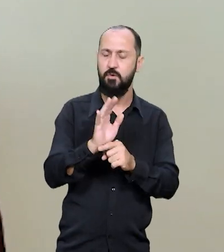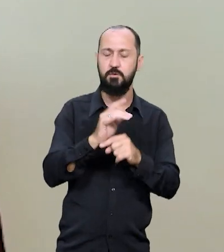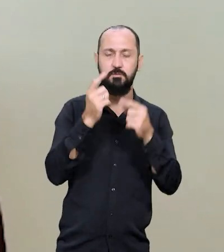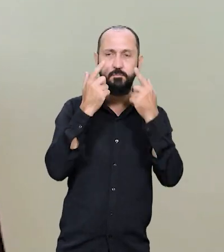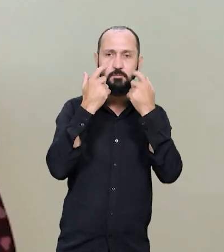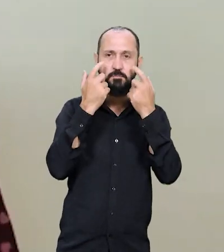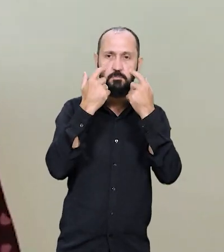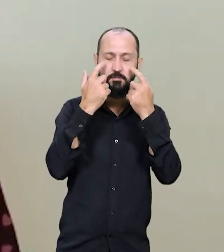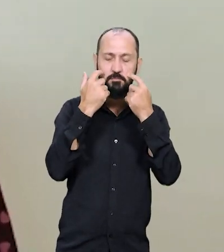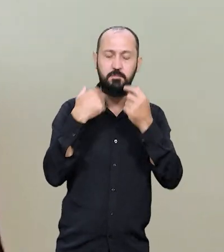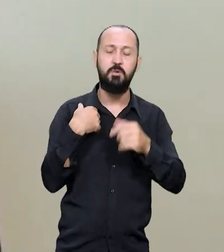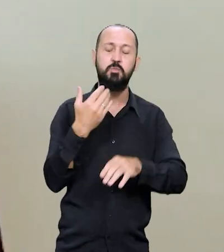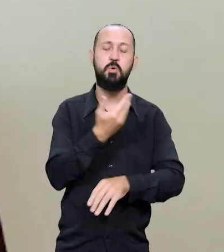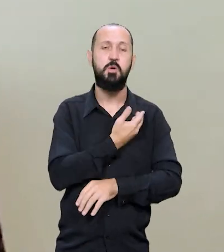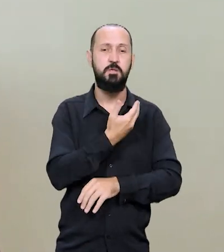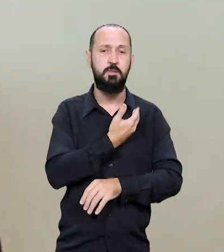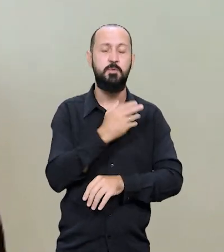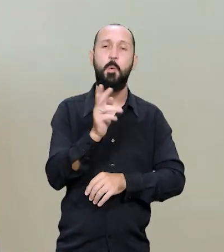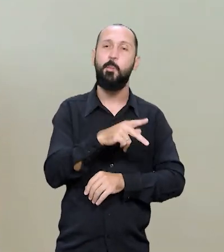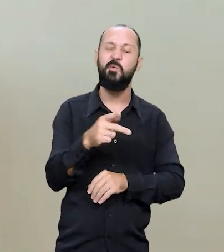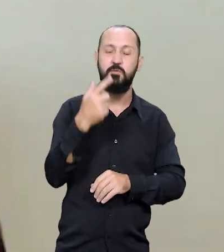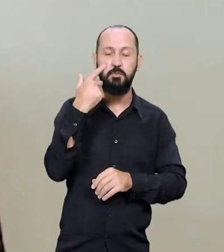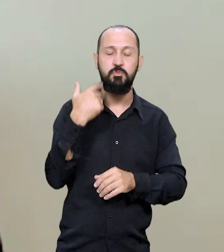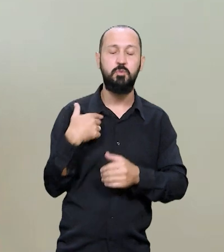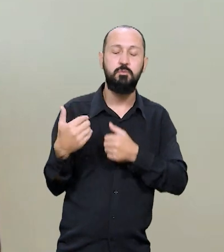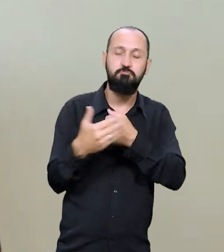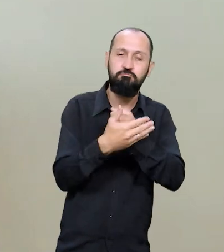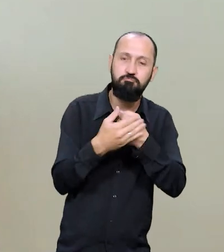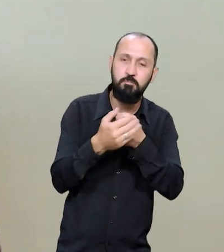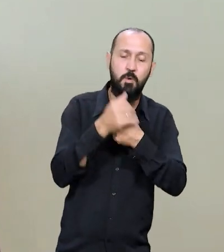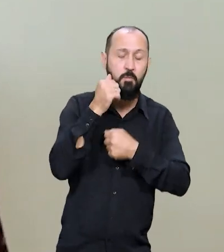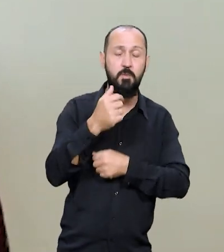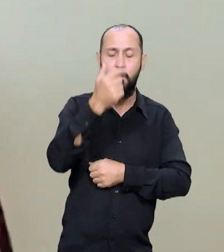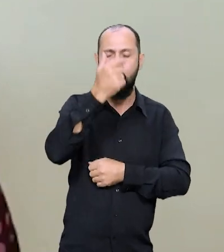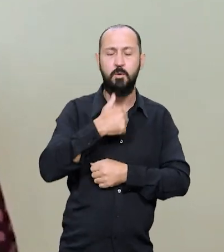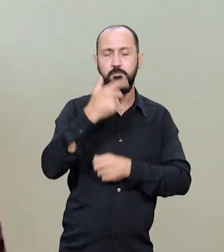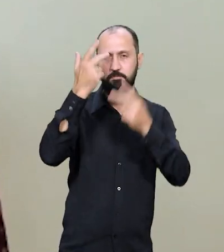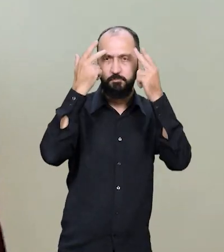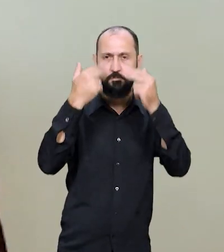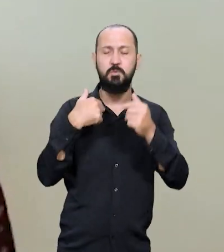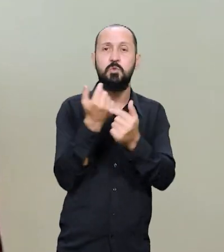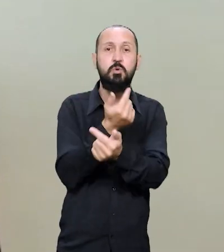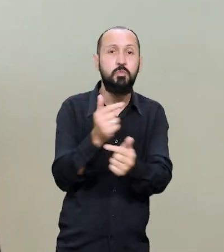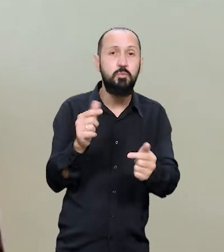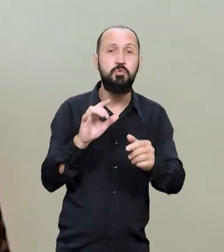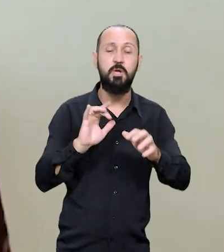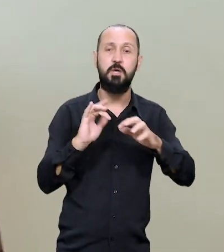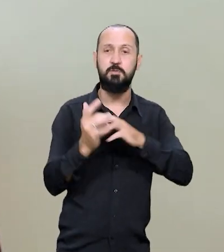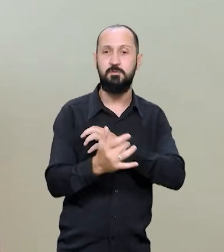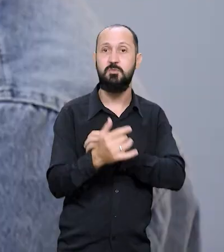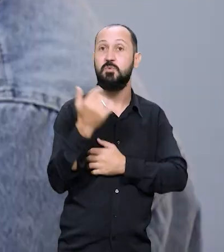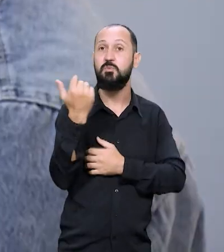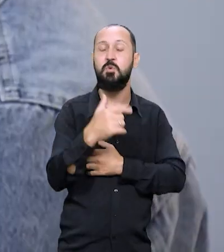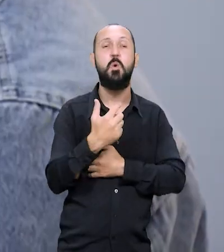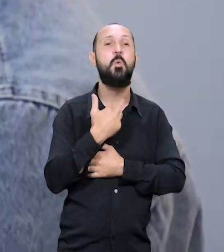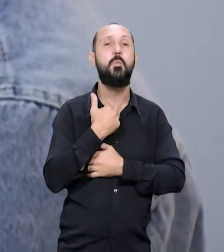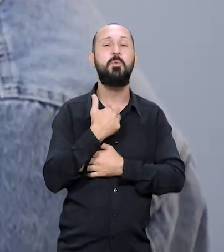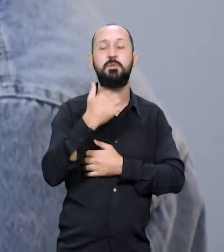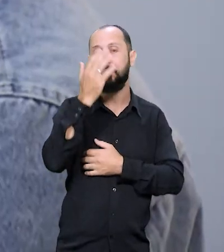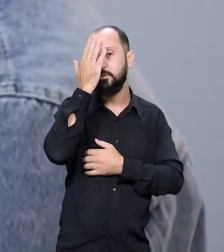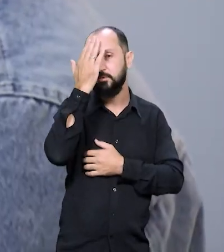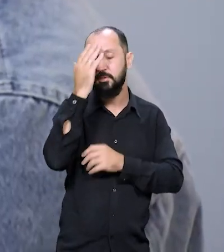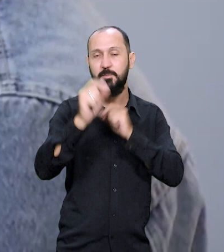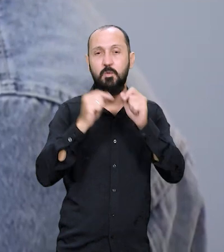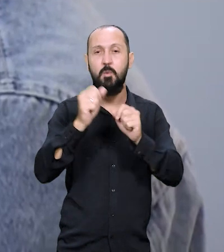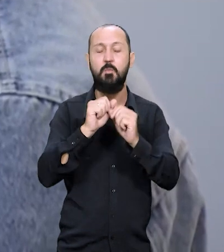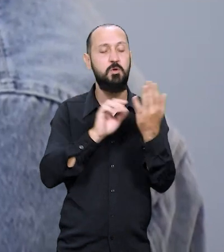Patrícia chorou e foi amparada pelos colegas e professores. Uma mulher reservada que até então nem tinha rede social não poderia